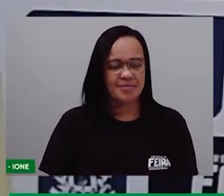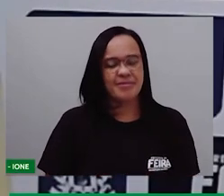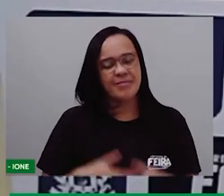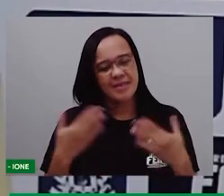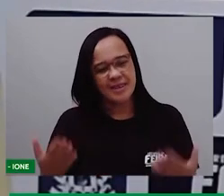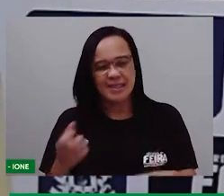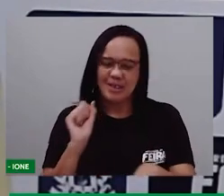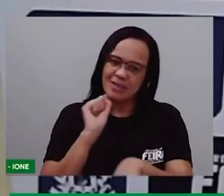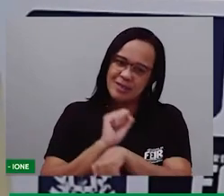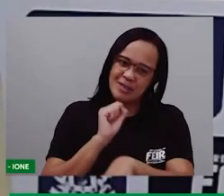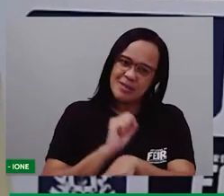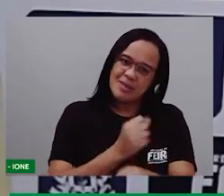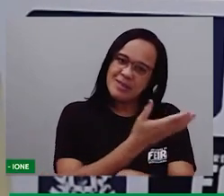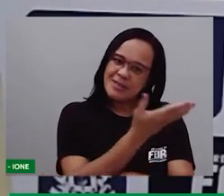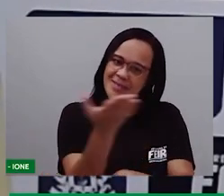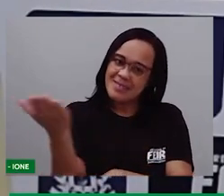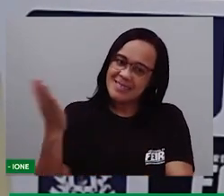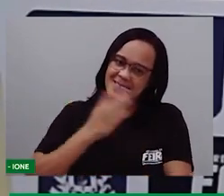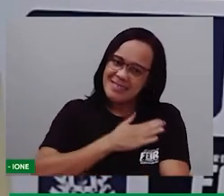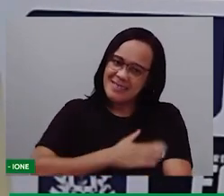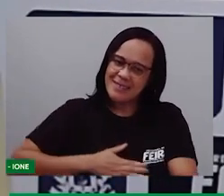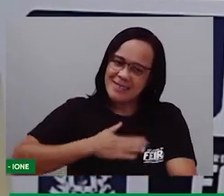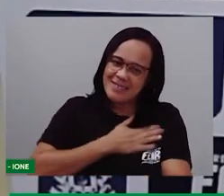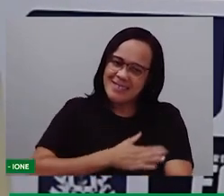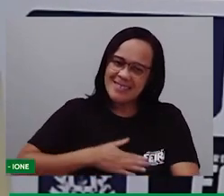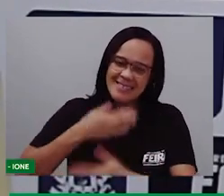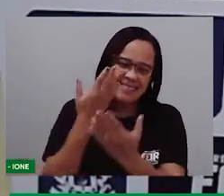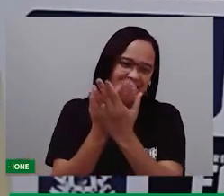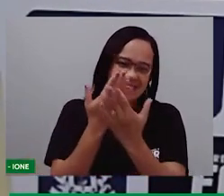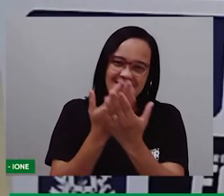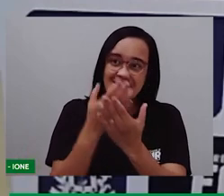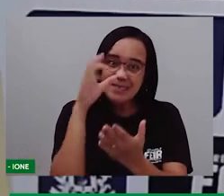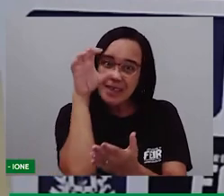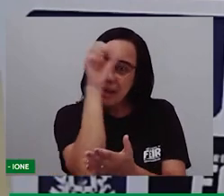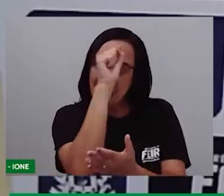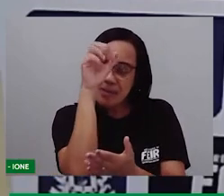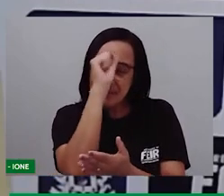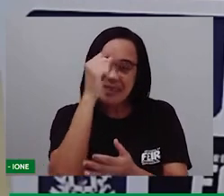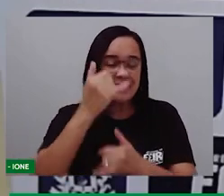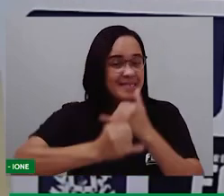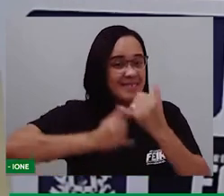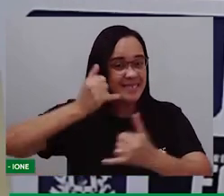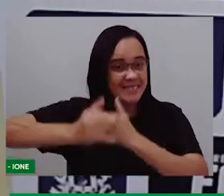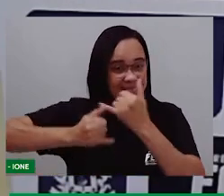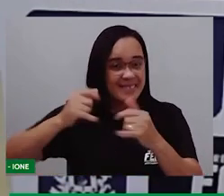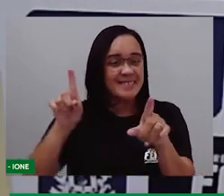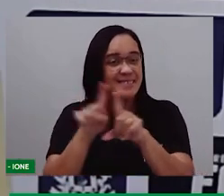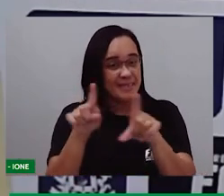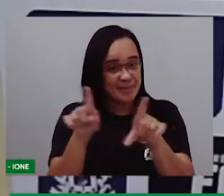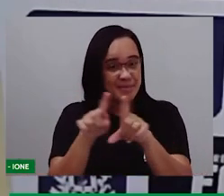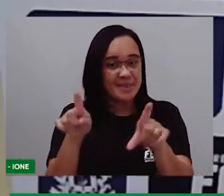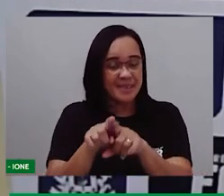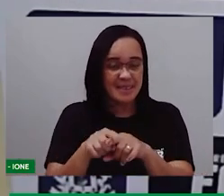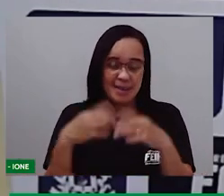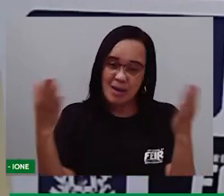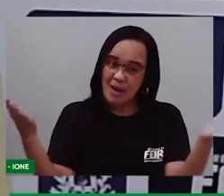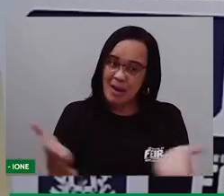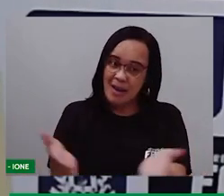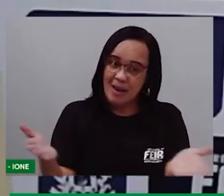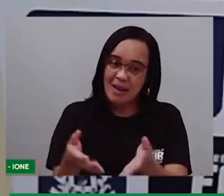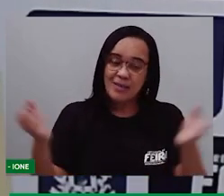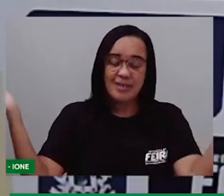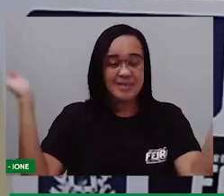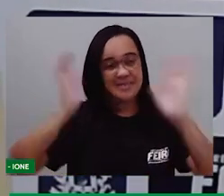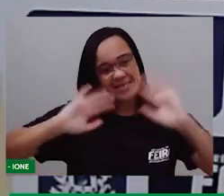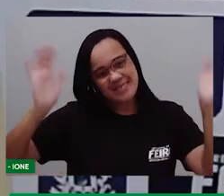Eu espero que você tenha gostado da nossa aula, tenha aprendido bastante e se divertido com os trava-línguas. Agora